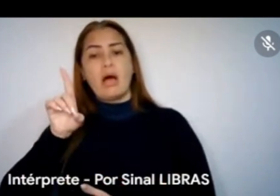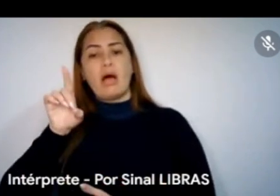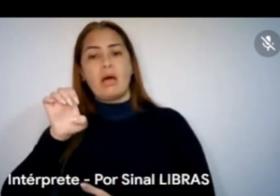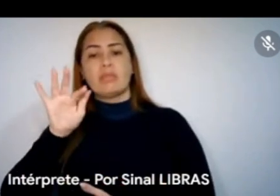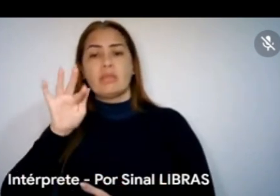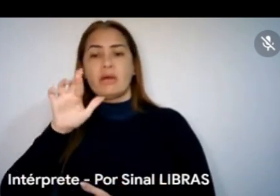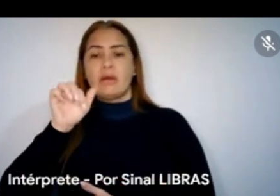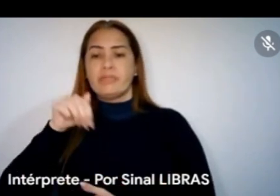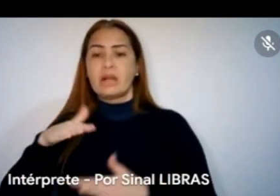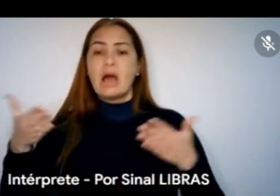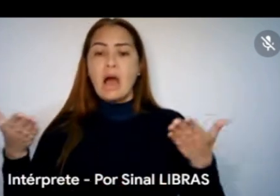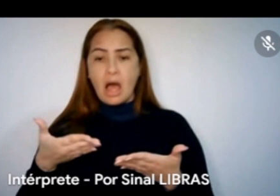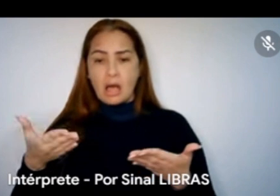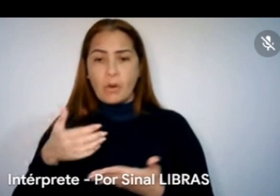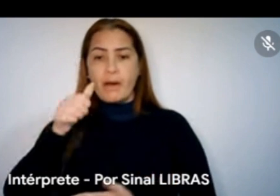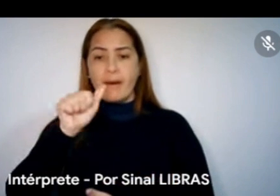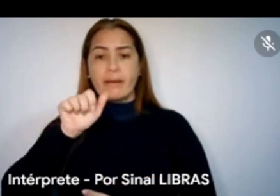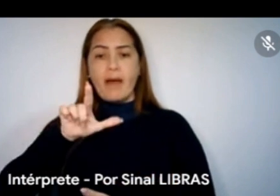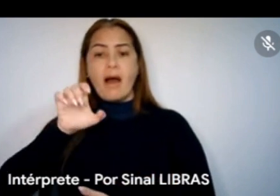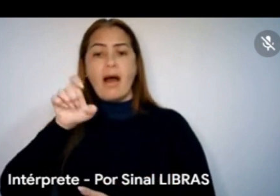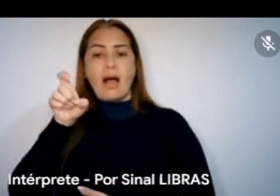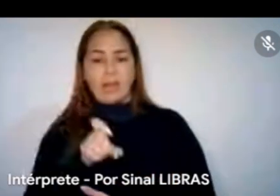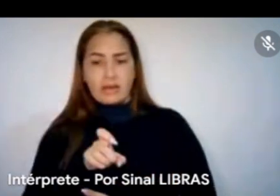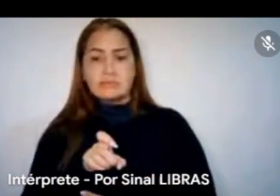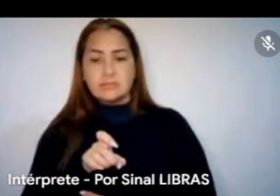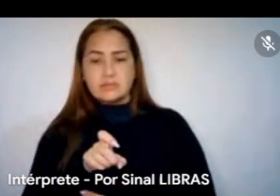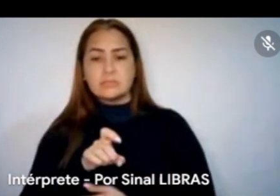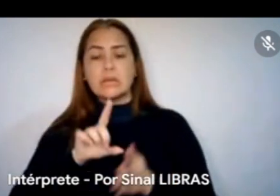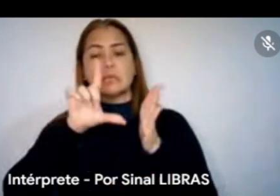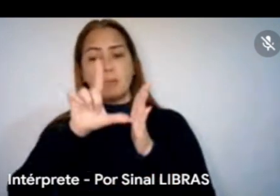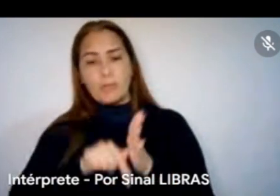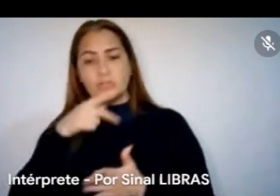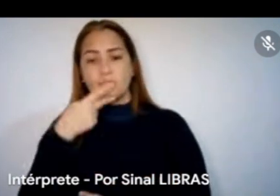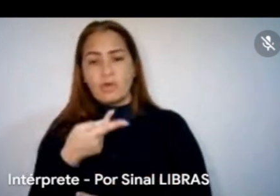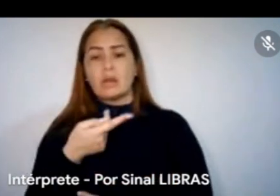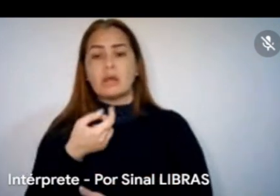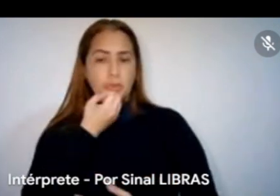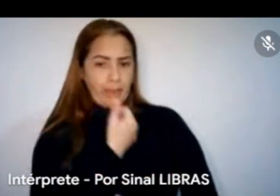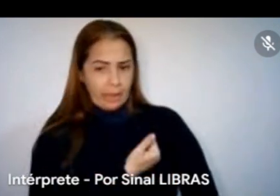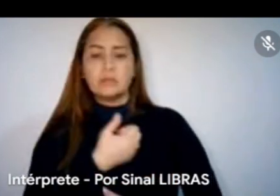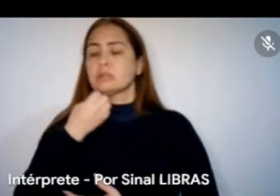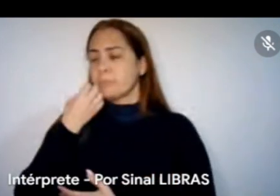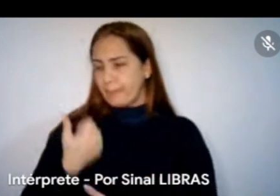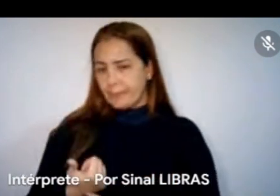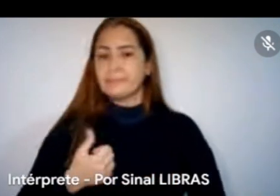para o Alex Martins e depois a gente comenta, tudo bem, Aldefeu? Tá bem, por favor.